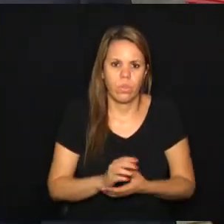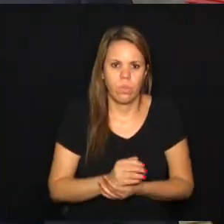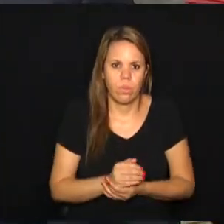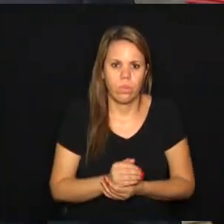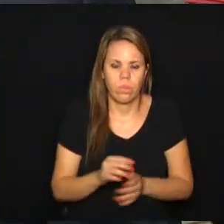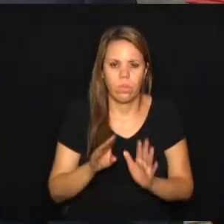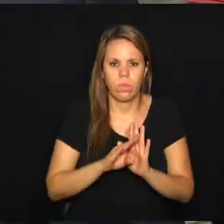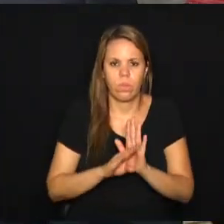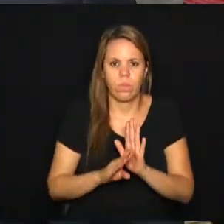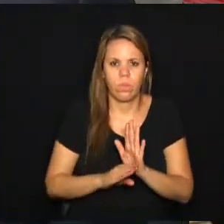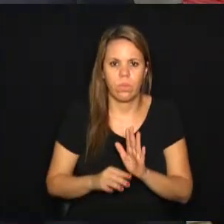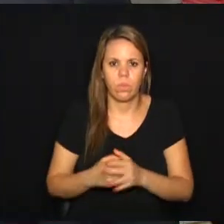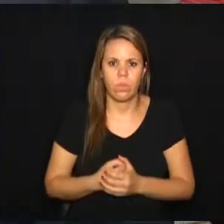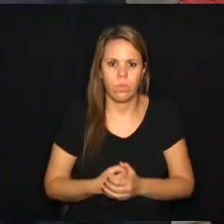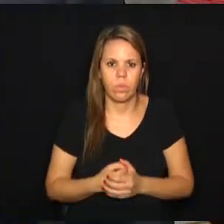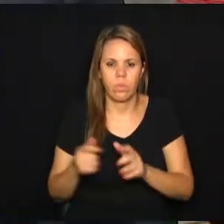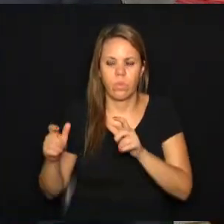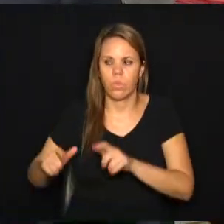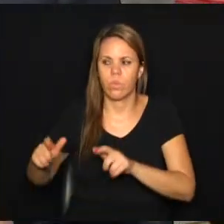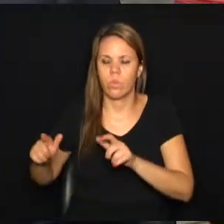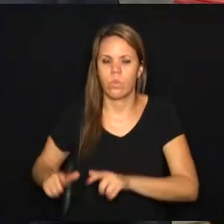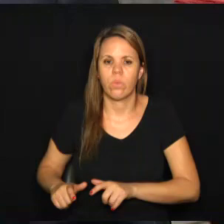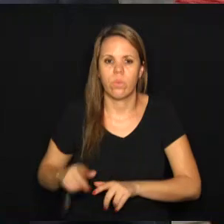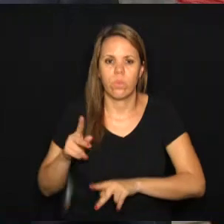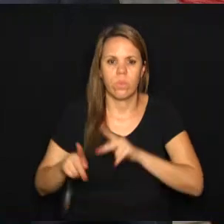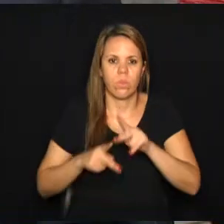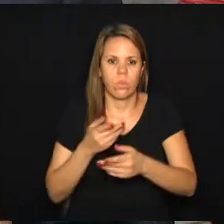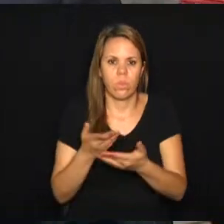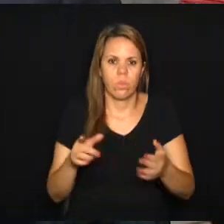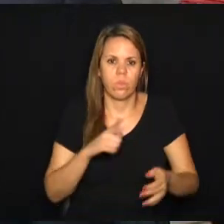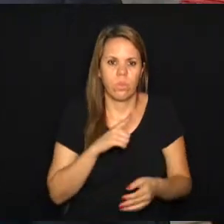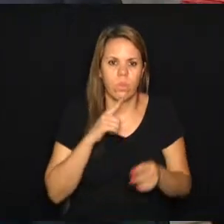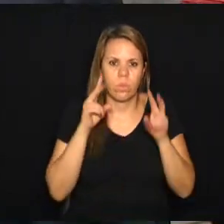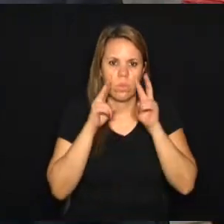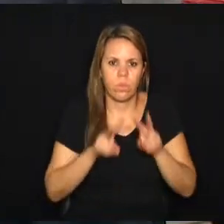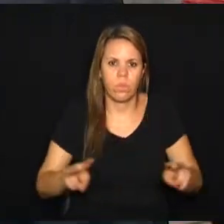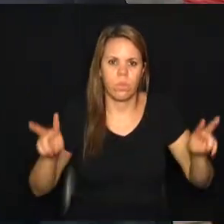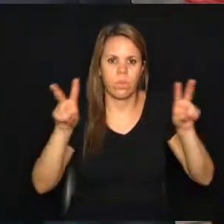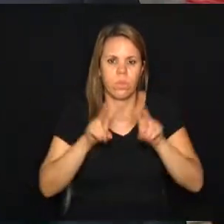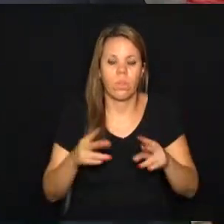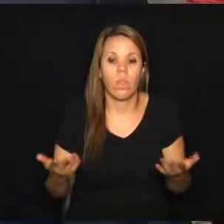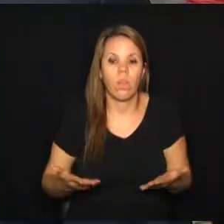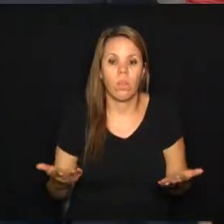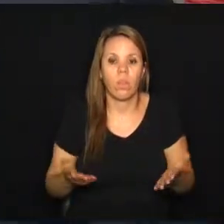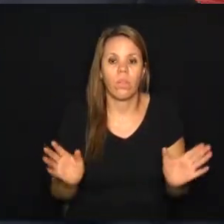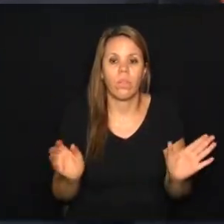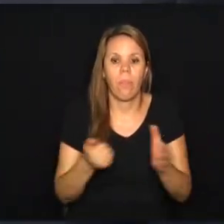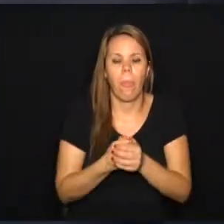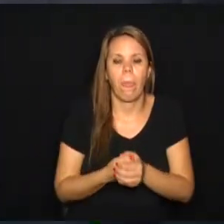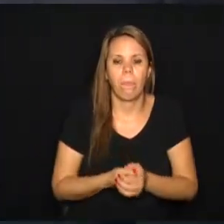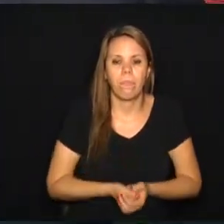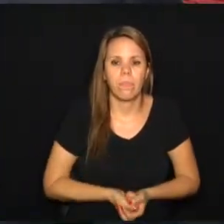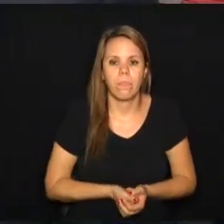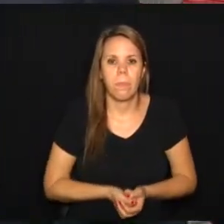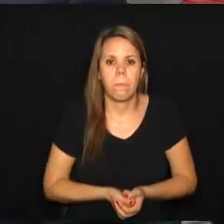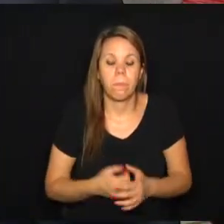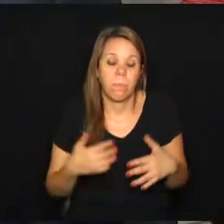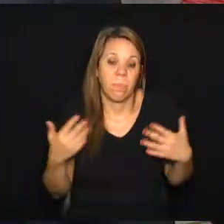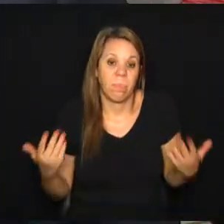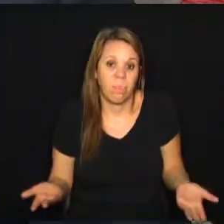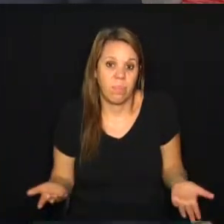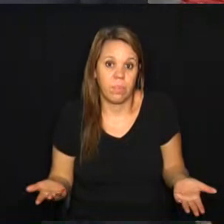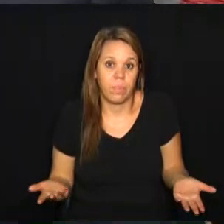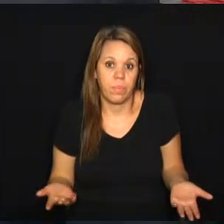a lista que ficava num espaço onde as pessoas tinham visibilidade, agora ficam escondidas. Então, o